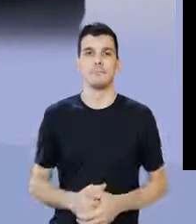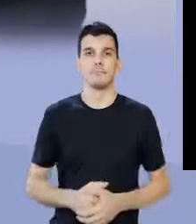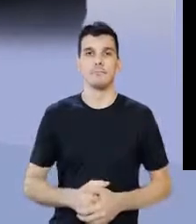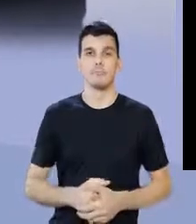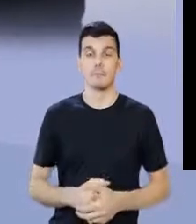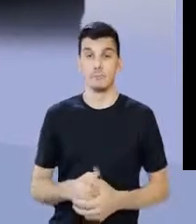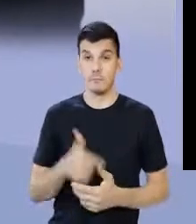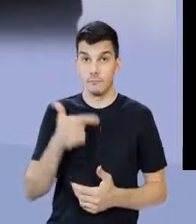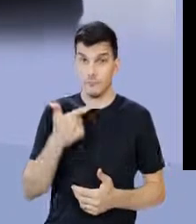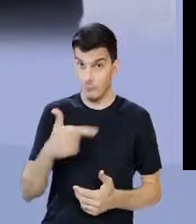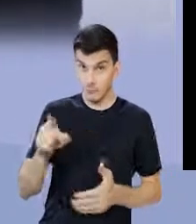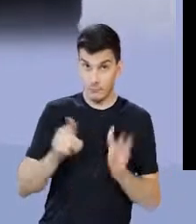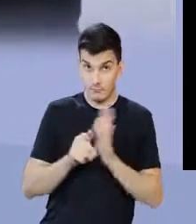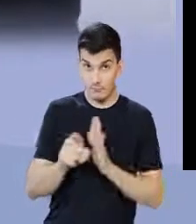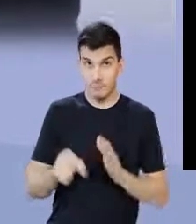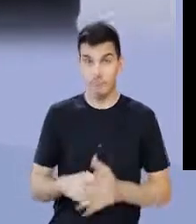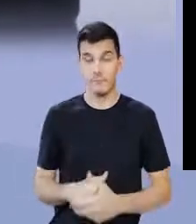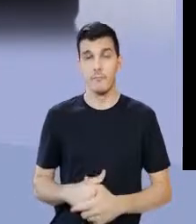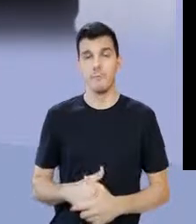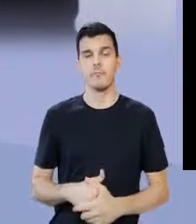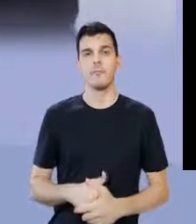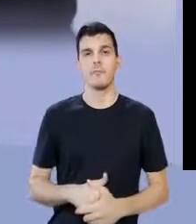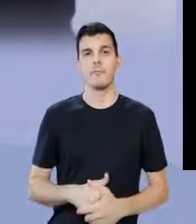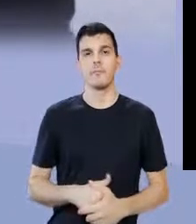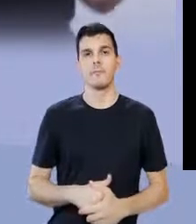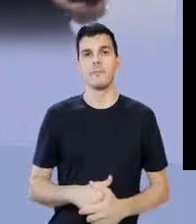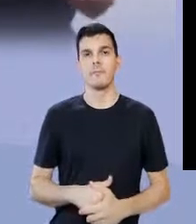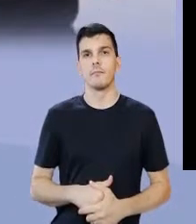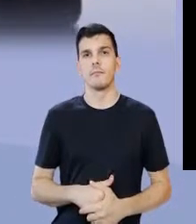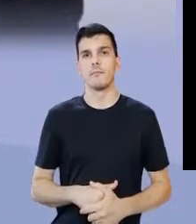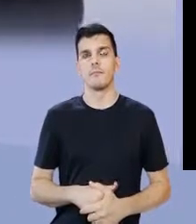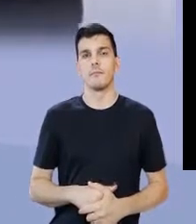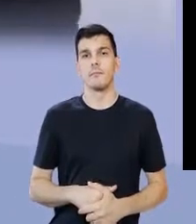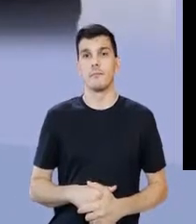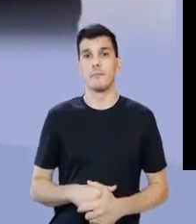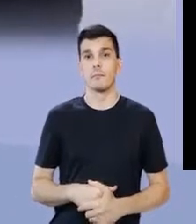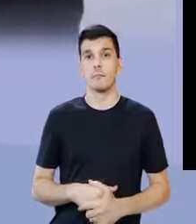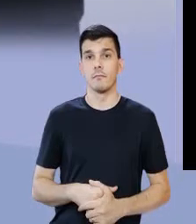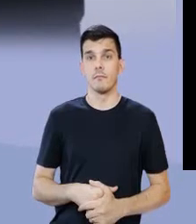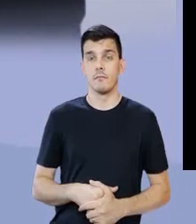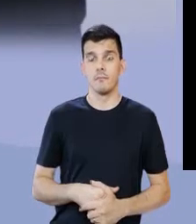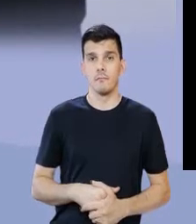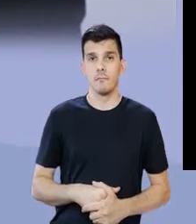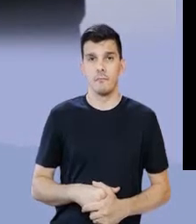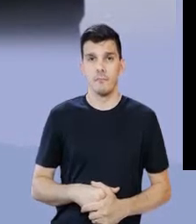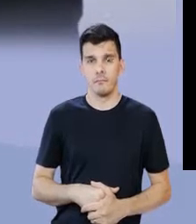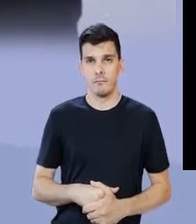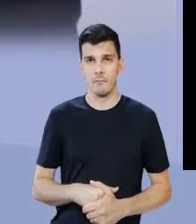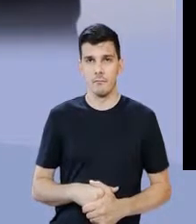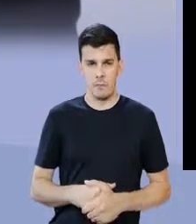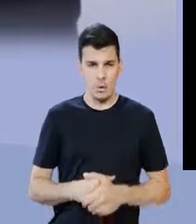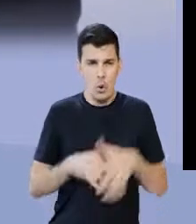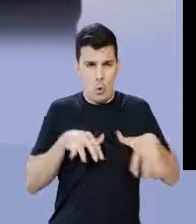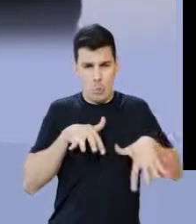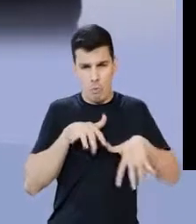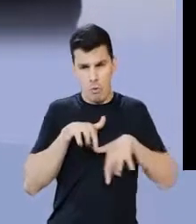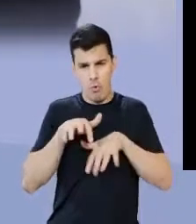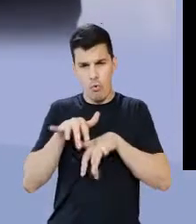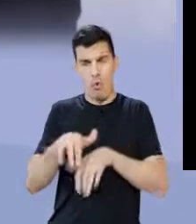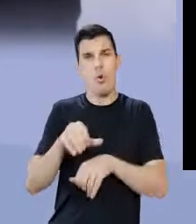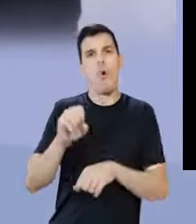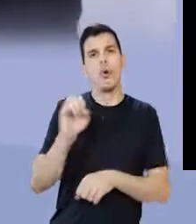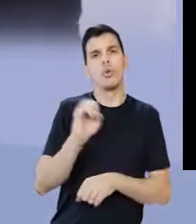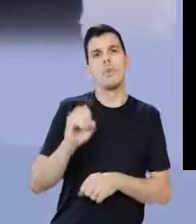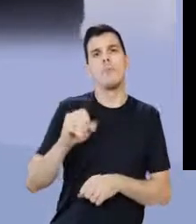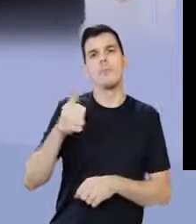nosso gabarito, vamos para a nossa última questão, para a gente fechar, puxada de ouro, no aniversário do primeiro decenho, da marcha sobre Roma,